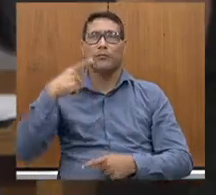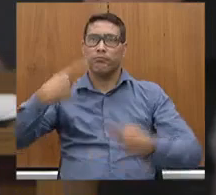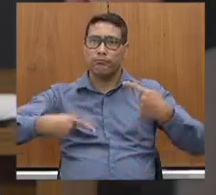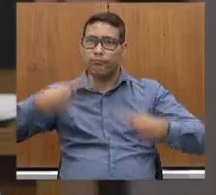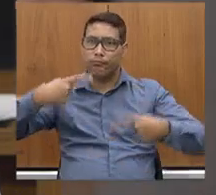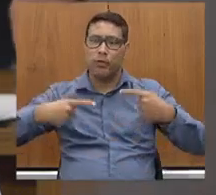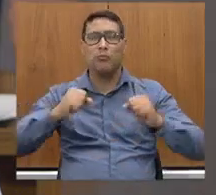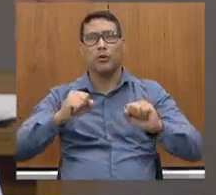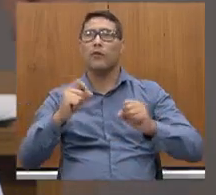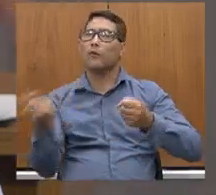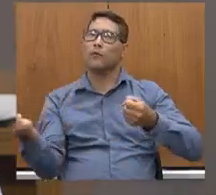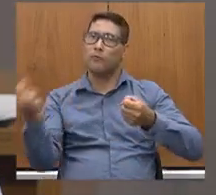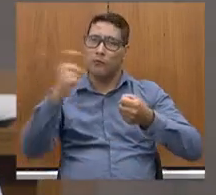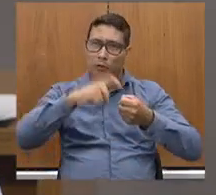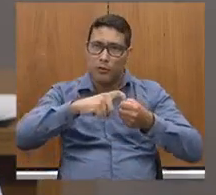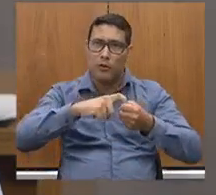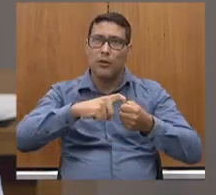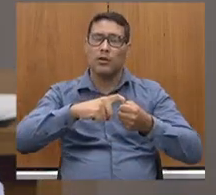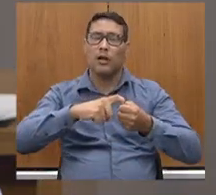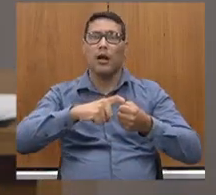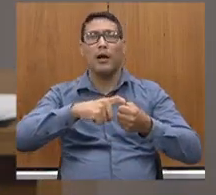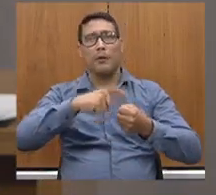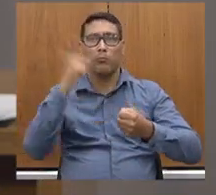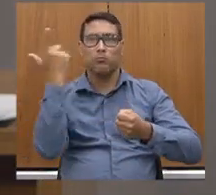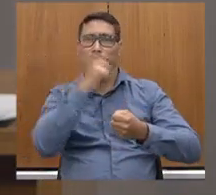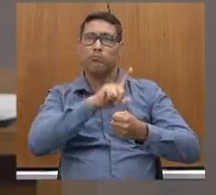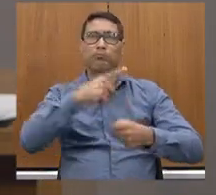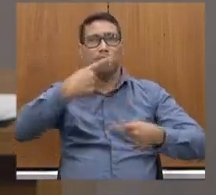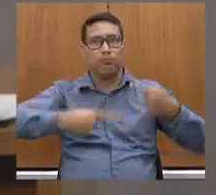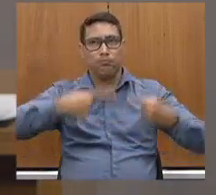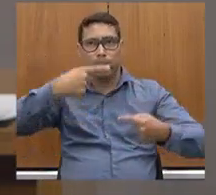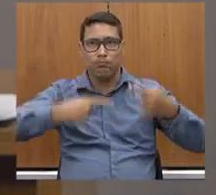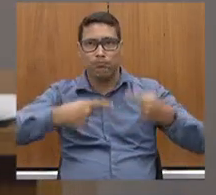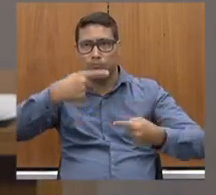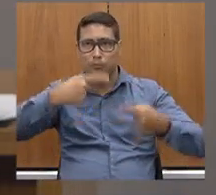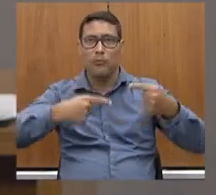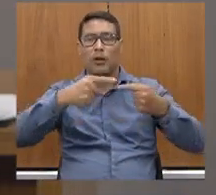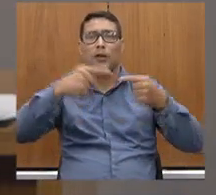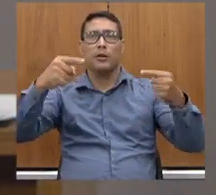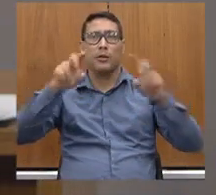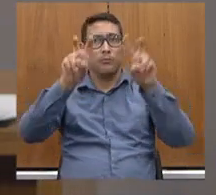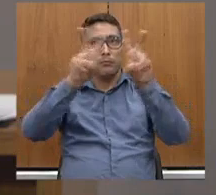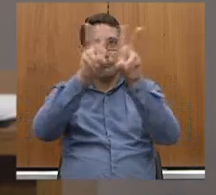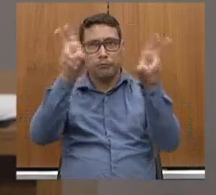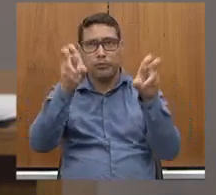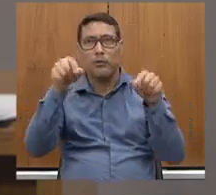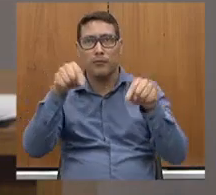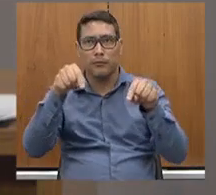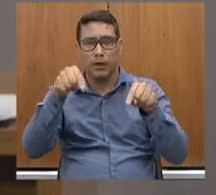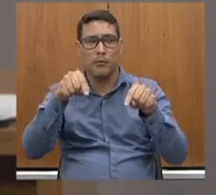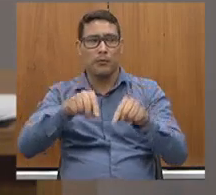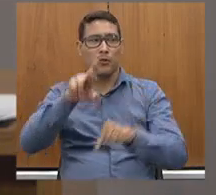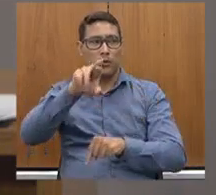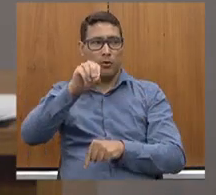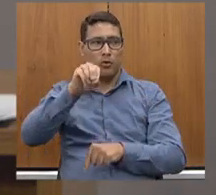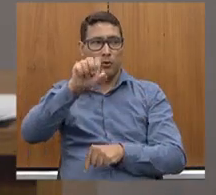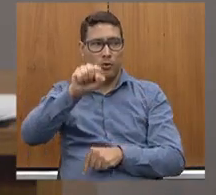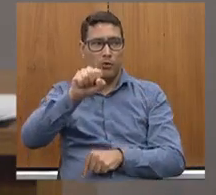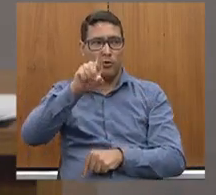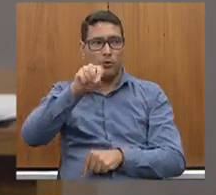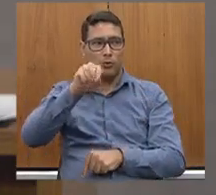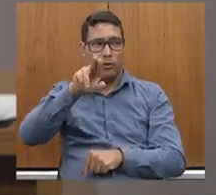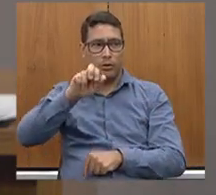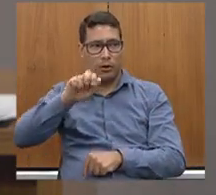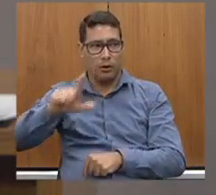voltar a essa casa para poder debater o tema do licenciamento ambiental aqui do Rodoanel e